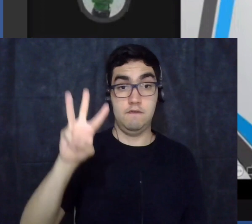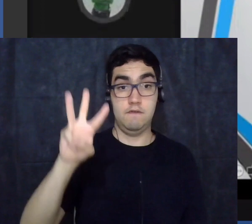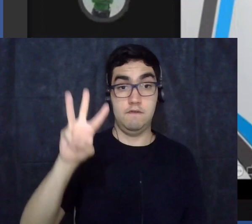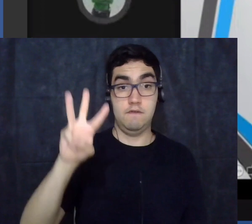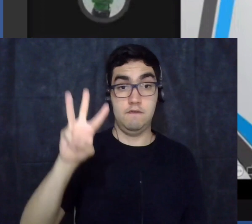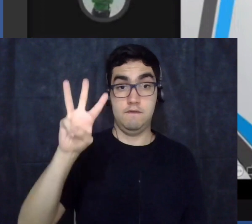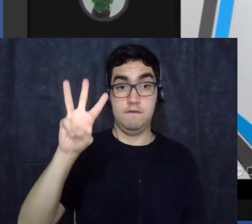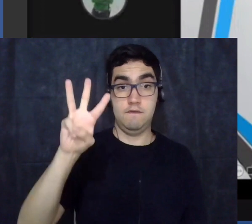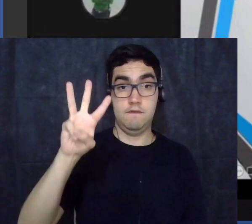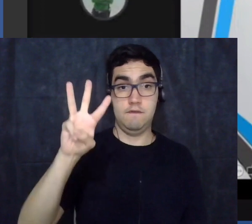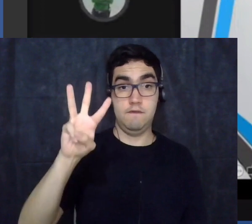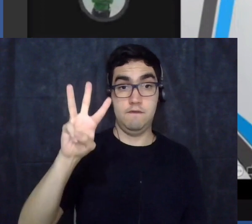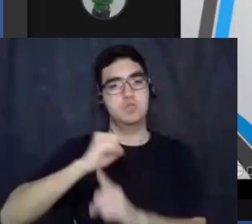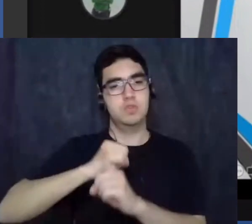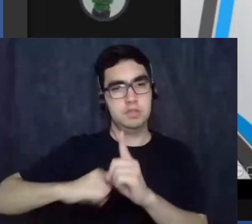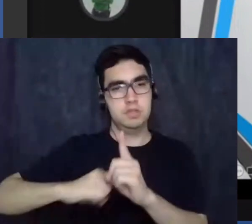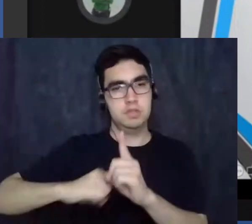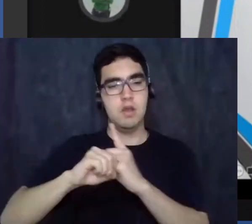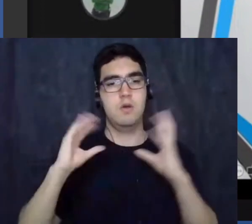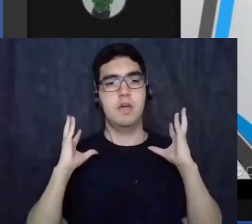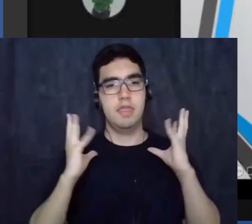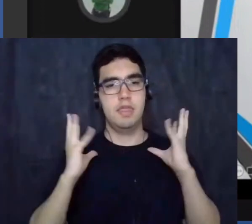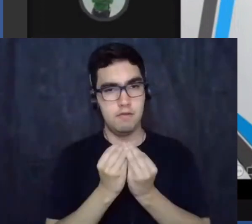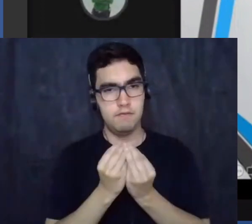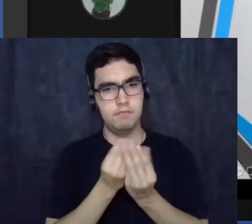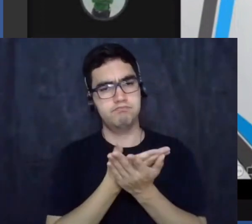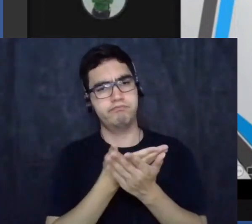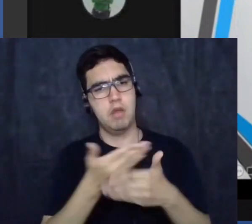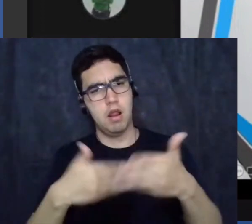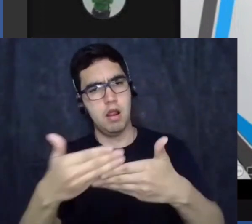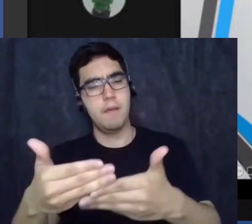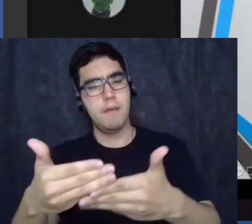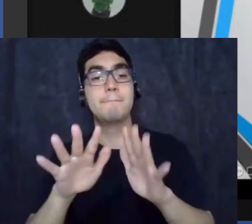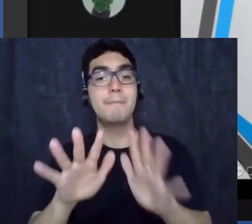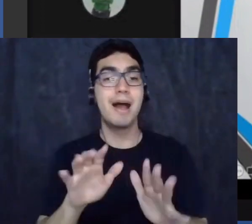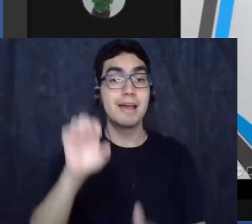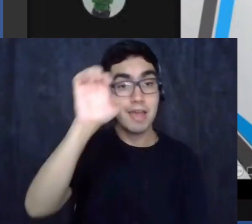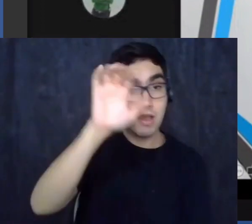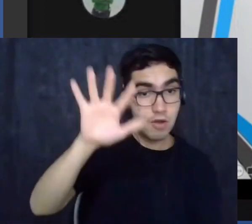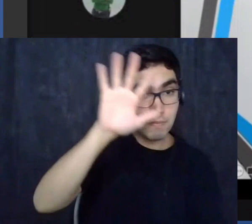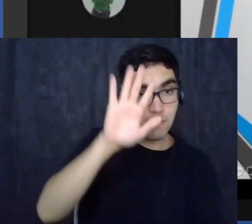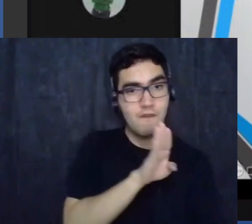que o europeu não ia à África e à Ásia em busca de riqueza,